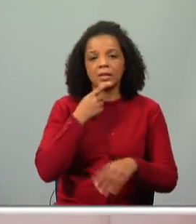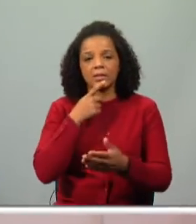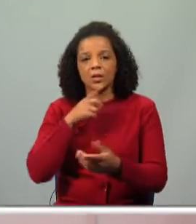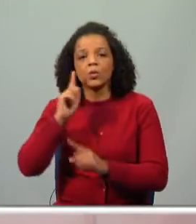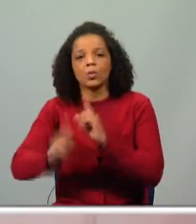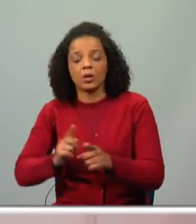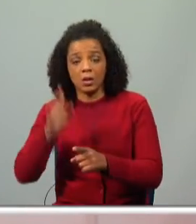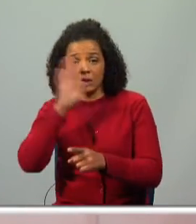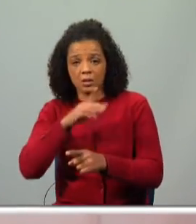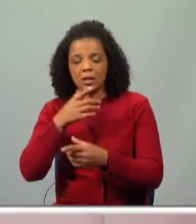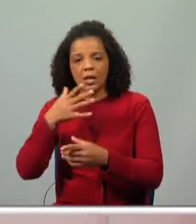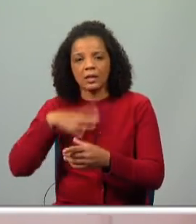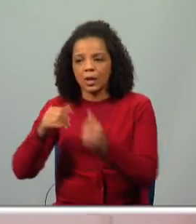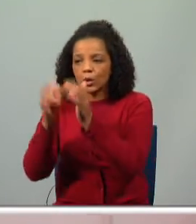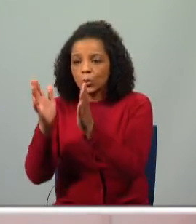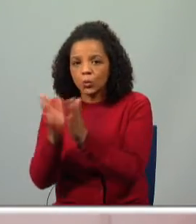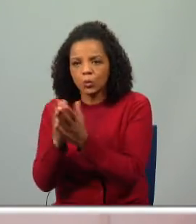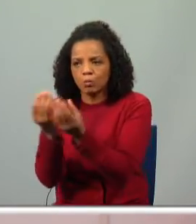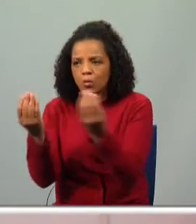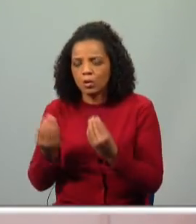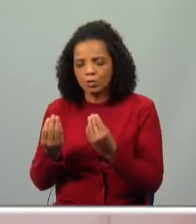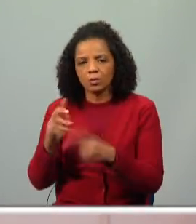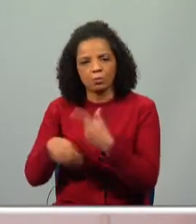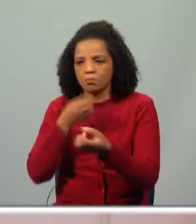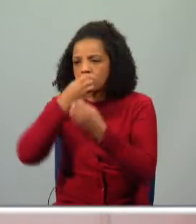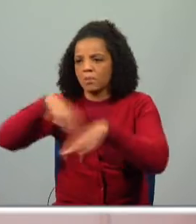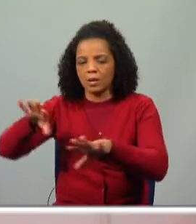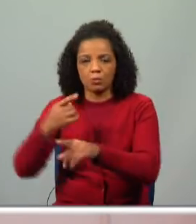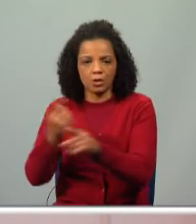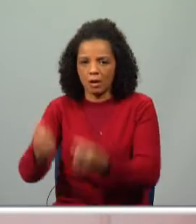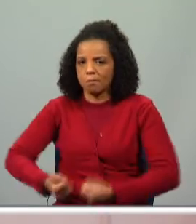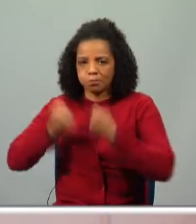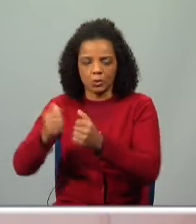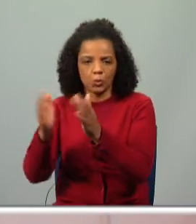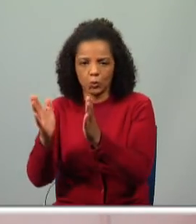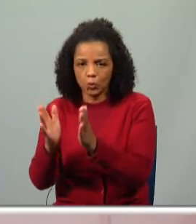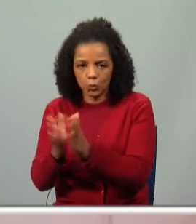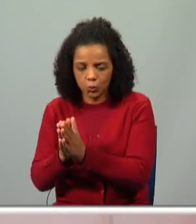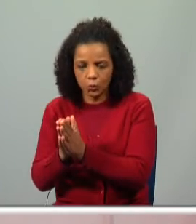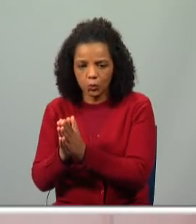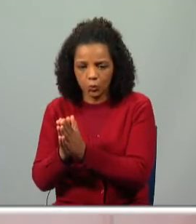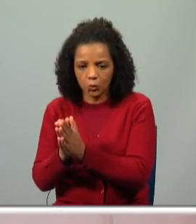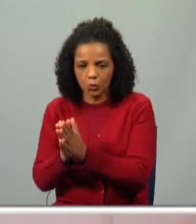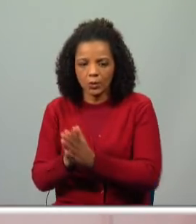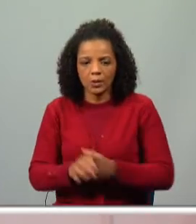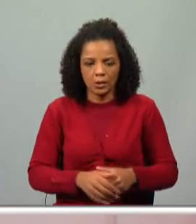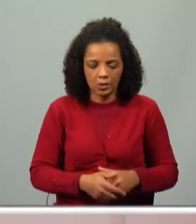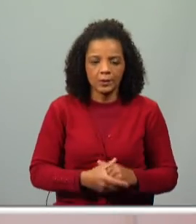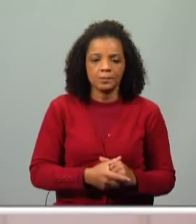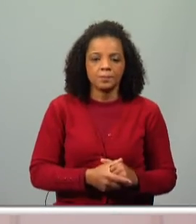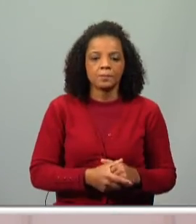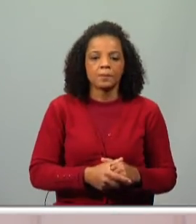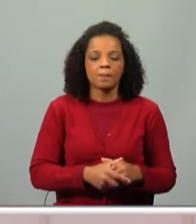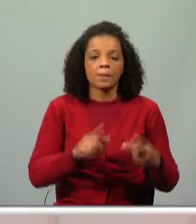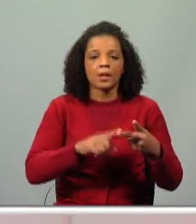ficar sem nada, porque perde, não consegue ficar, não consegue amelhar aquilo que realmente pretende.